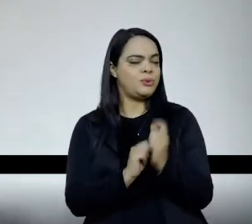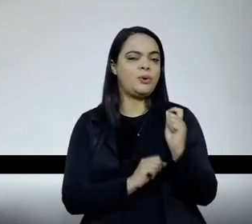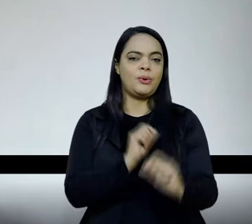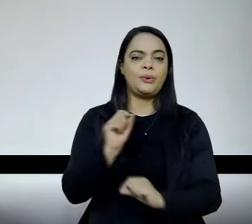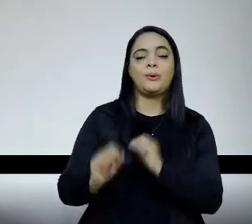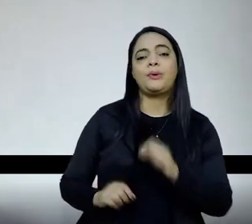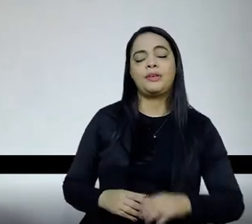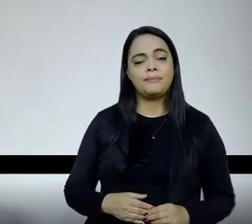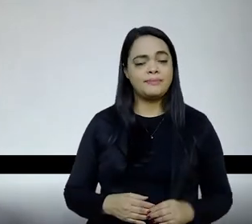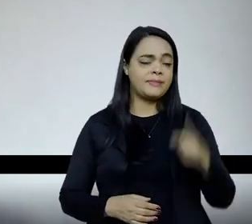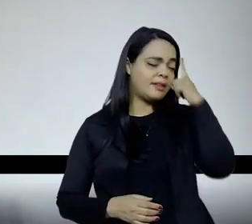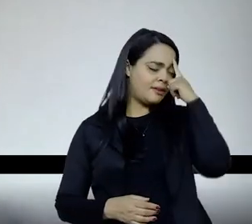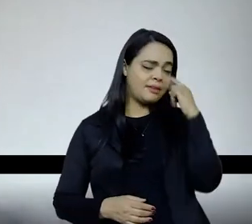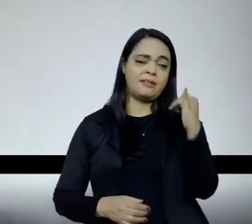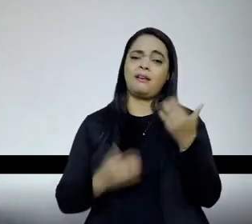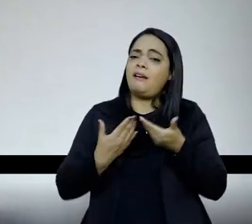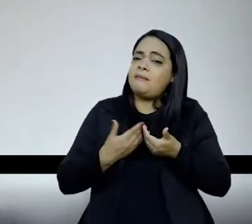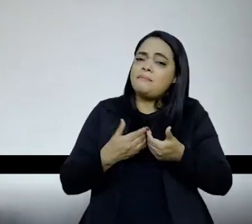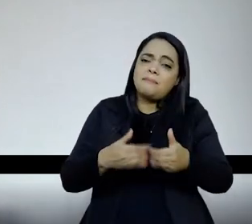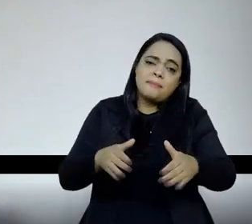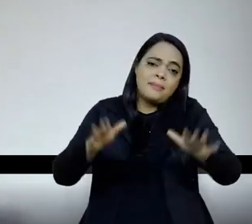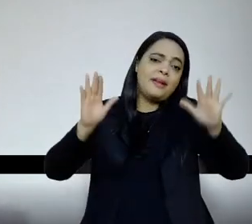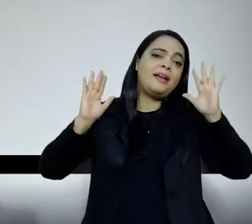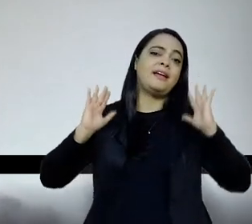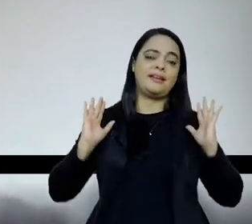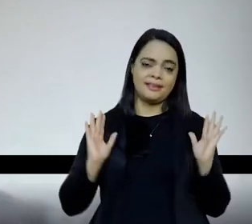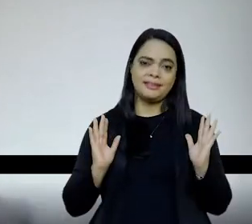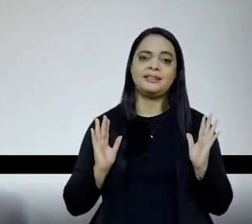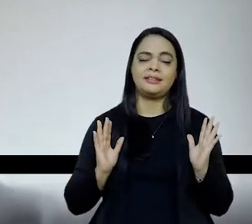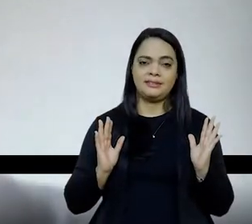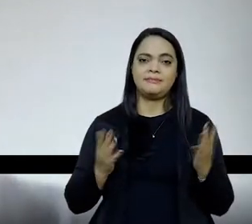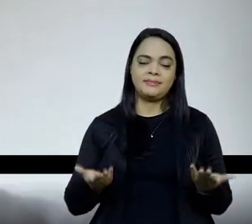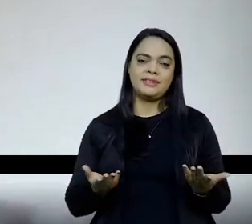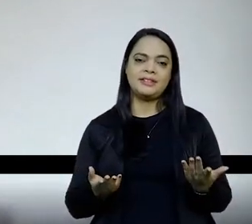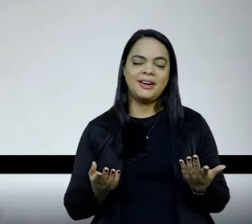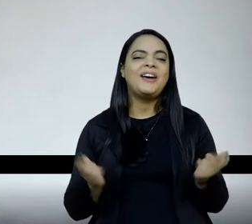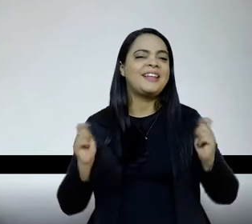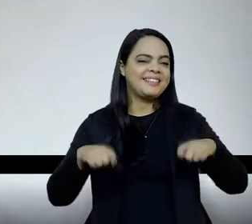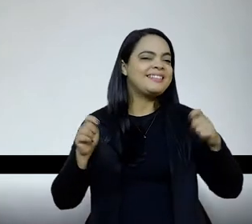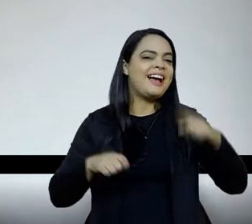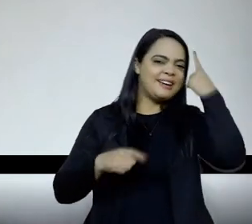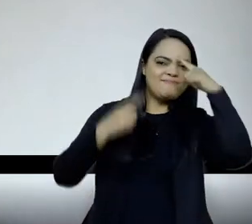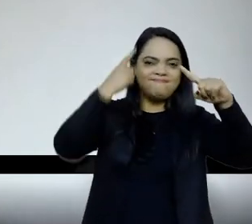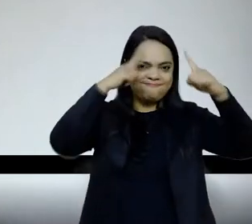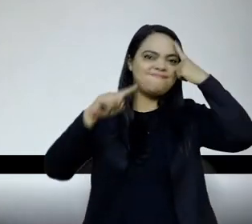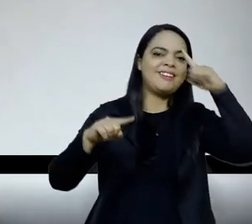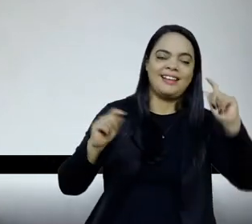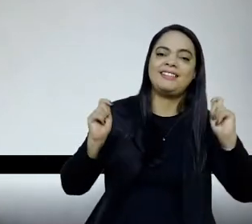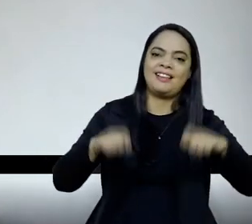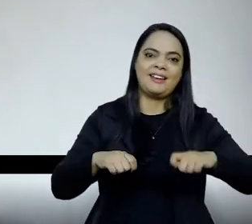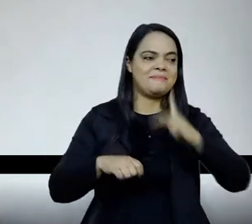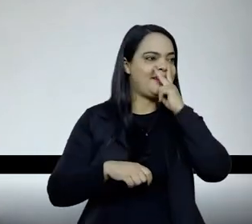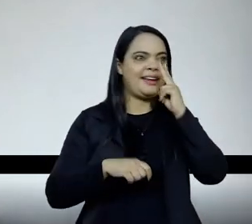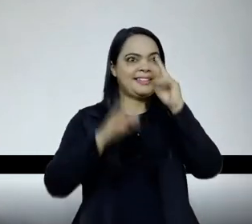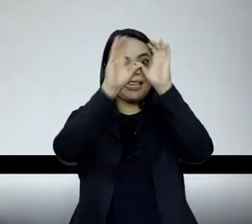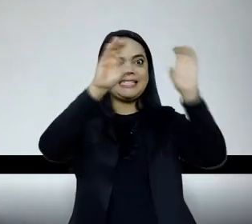é uma ideia muito aberta e, portanto, comporta invenções, invencionices, o céu é o limite